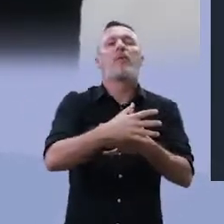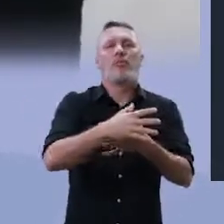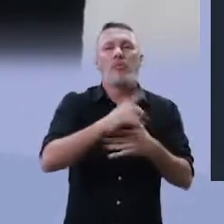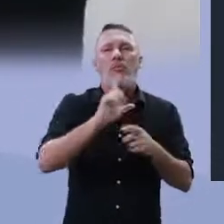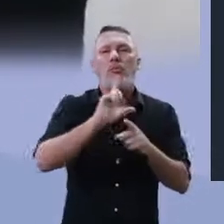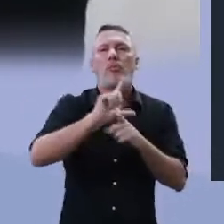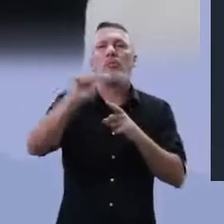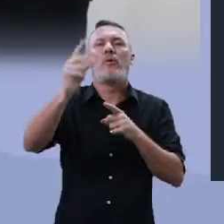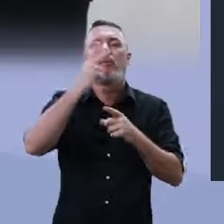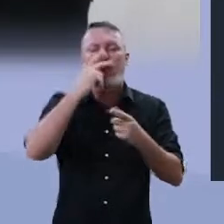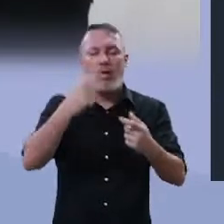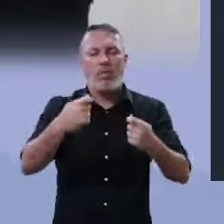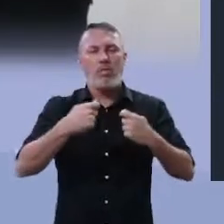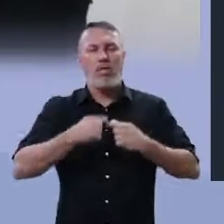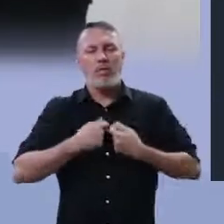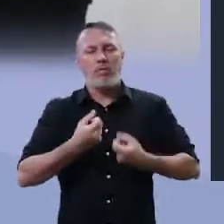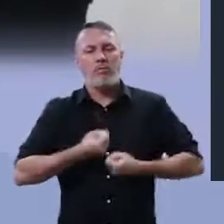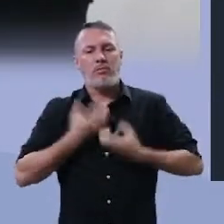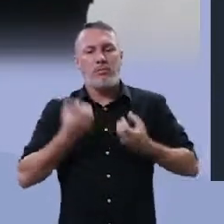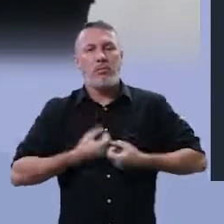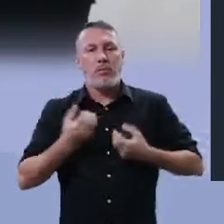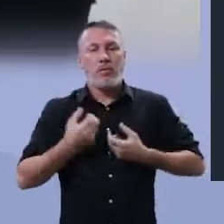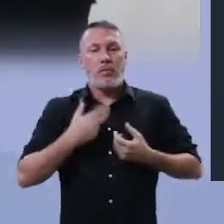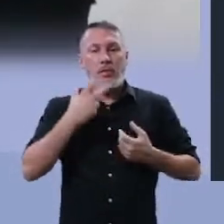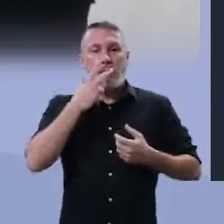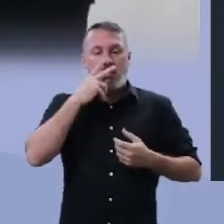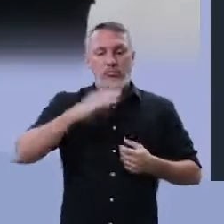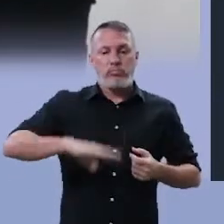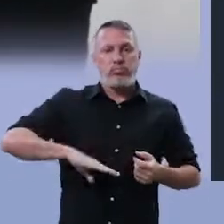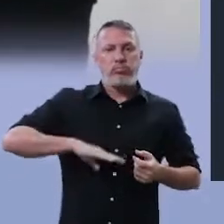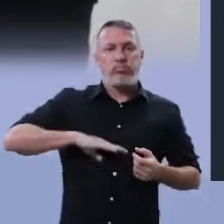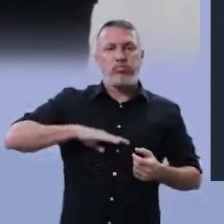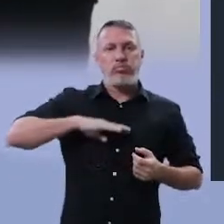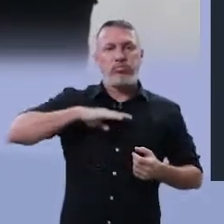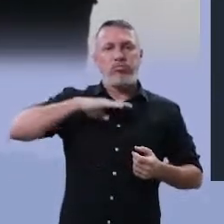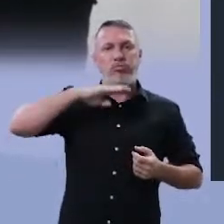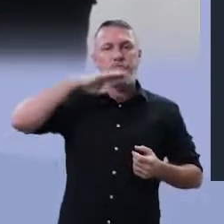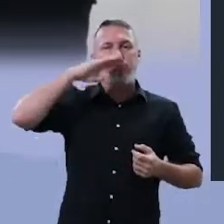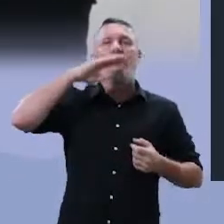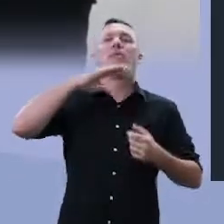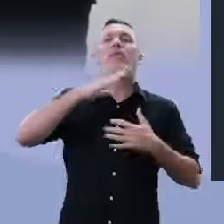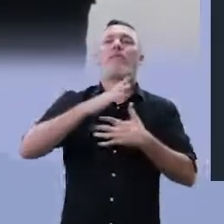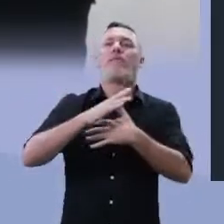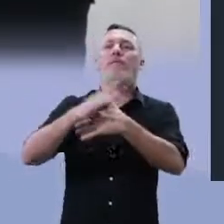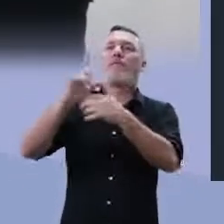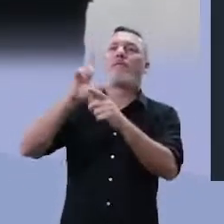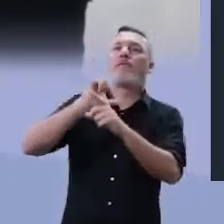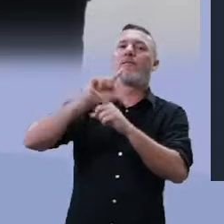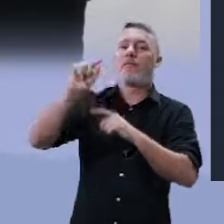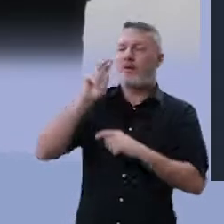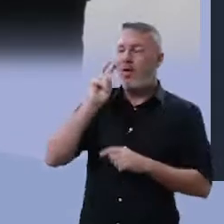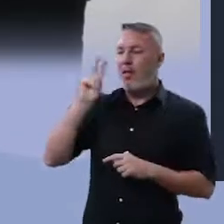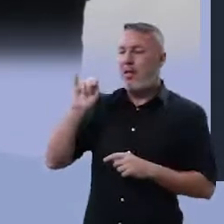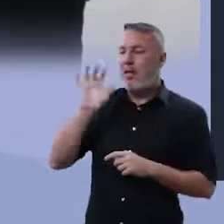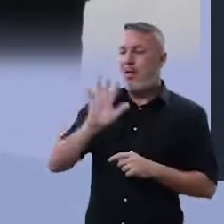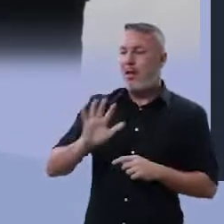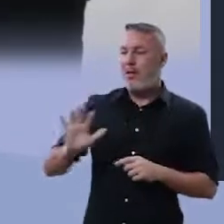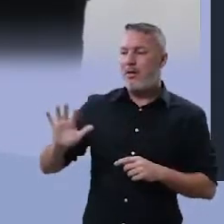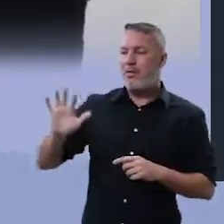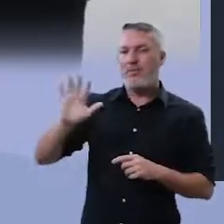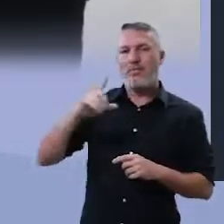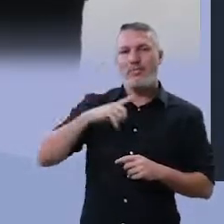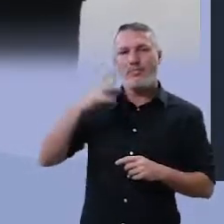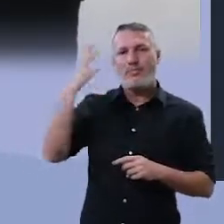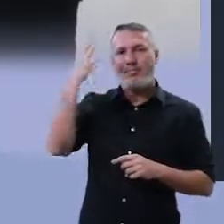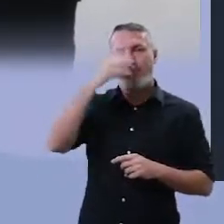vão alimentar você. E depois que você está alimentado, esses pássaros voam. Note a imagem que linda e